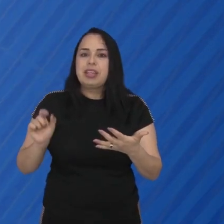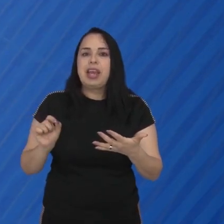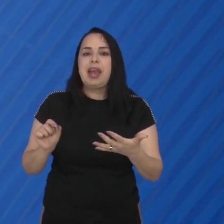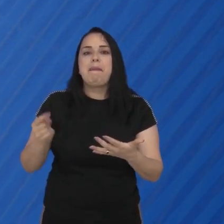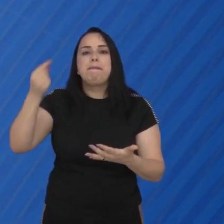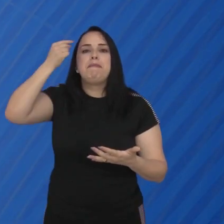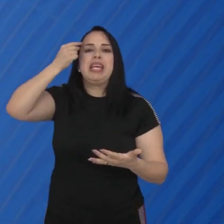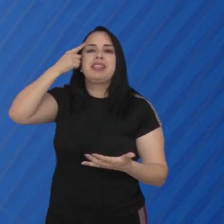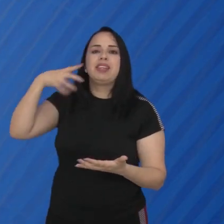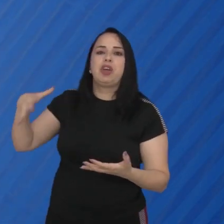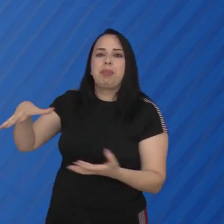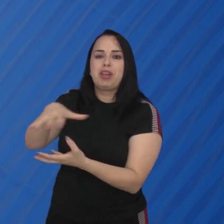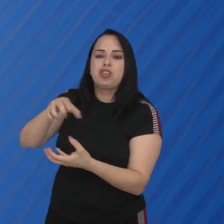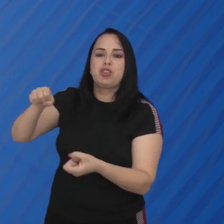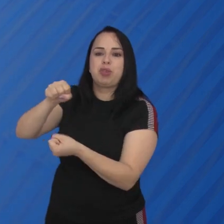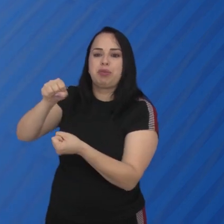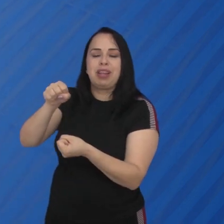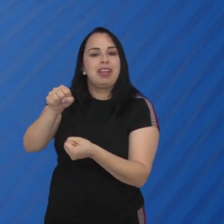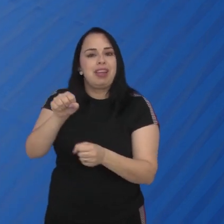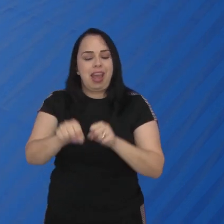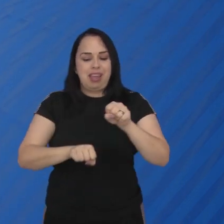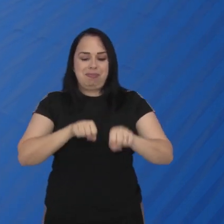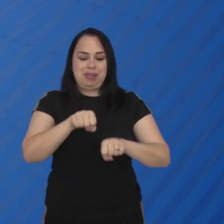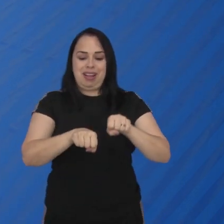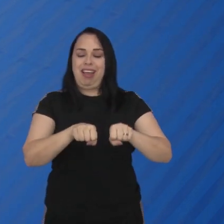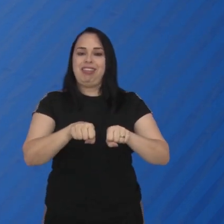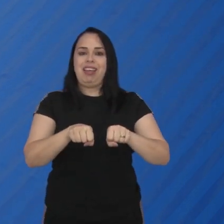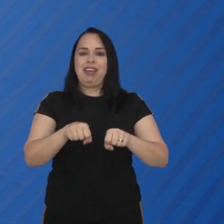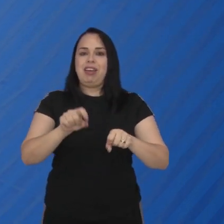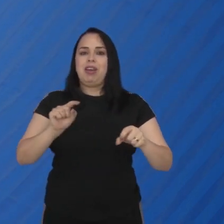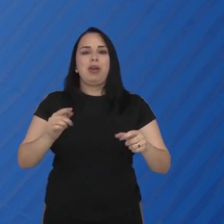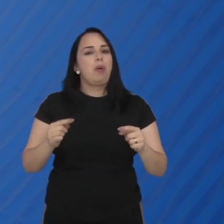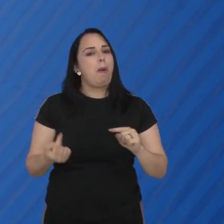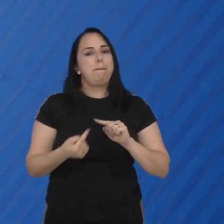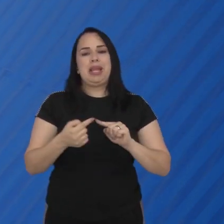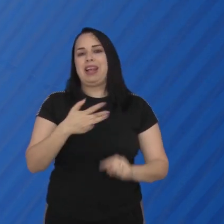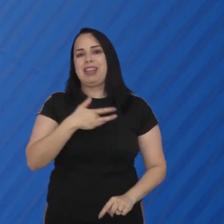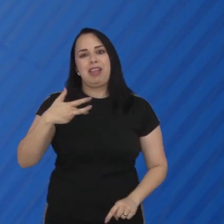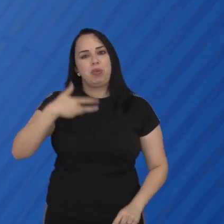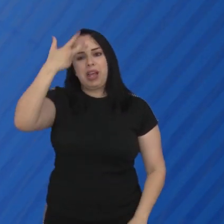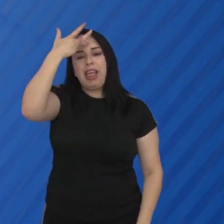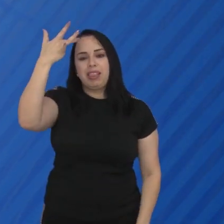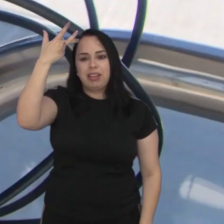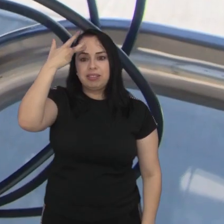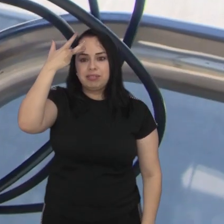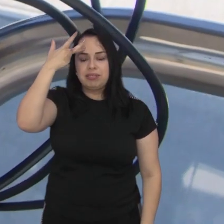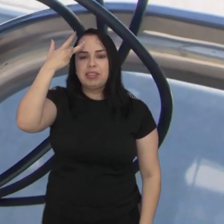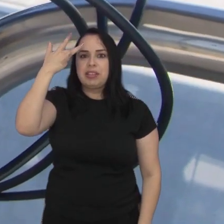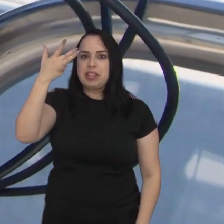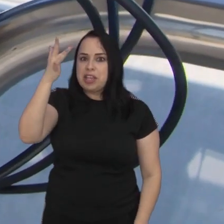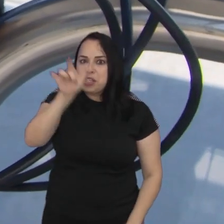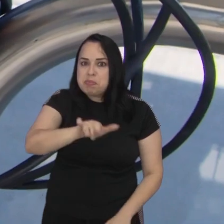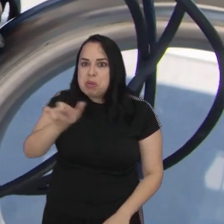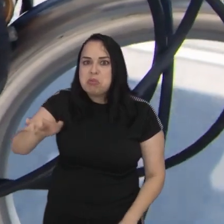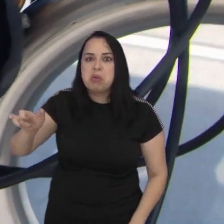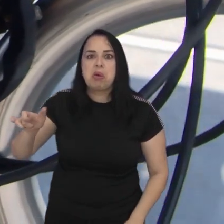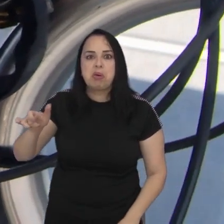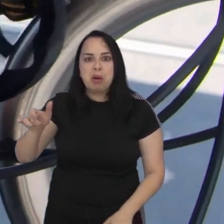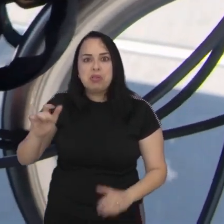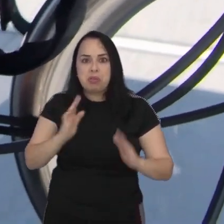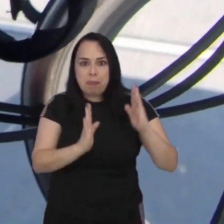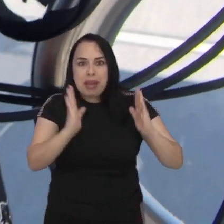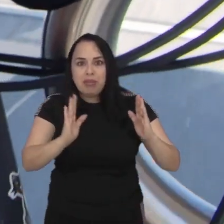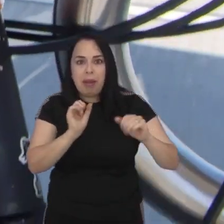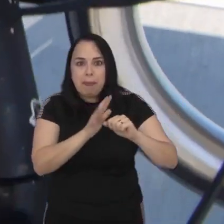além de sustentável as bicicletas trazem inúmeros benefícios para a saúde física e mental a procura por elas aumentou